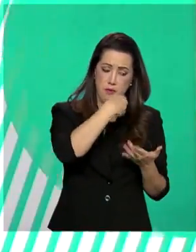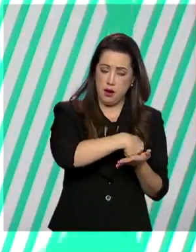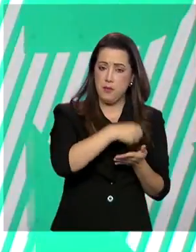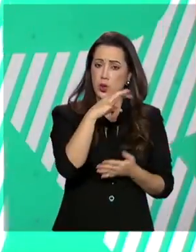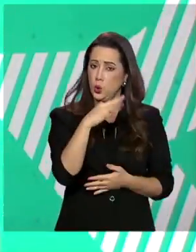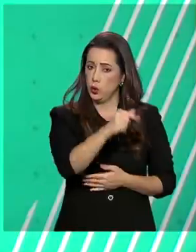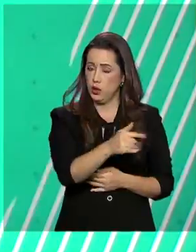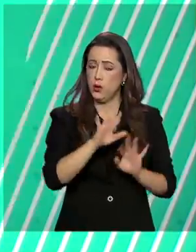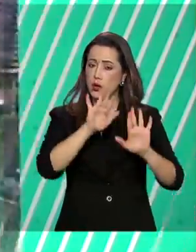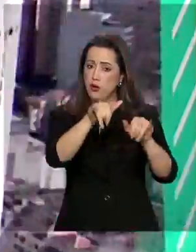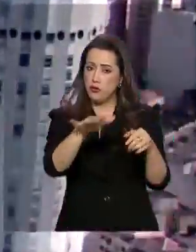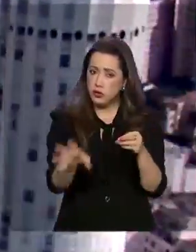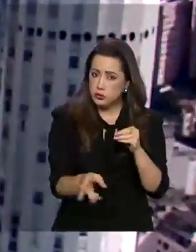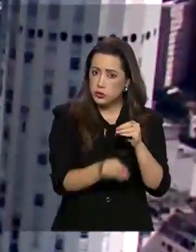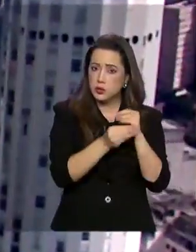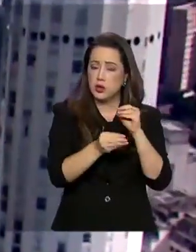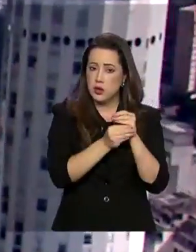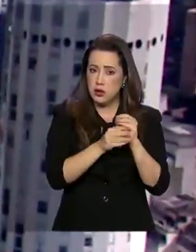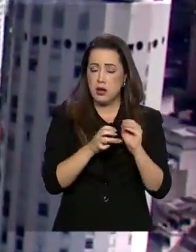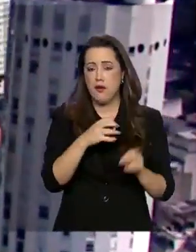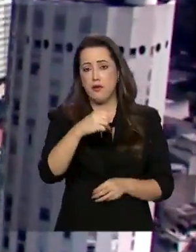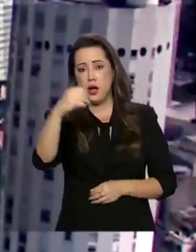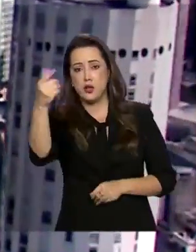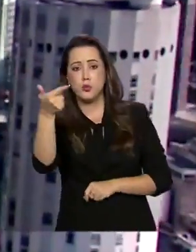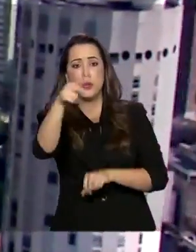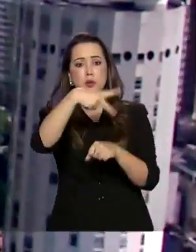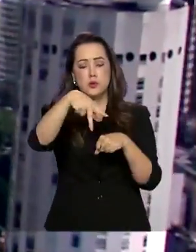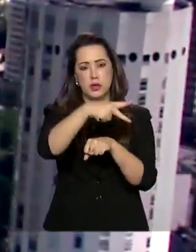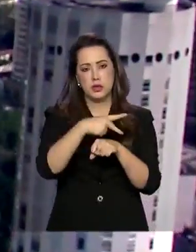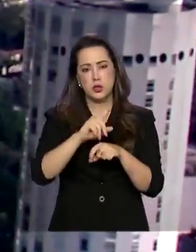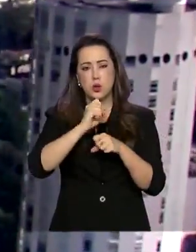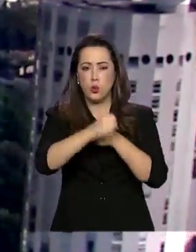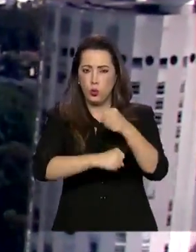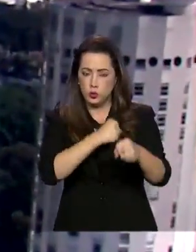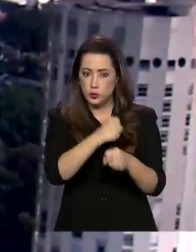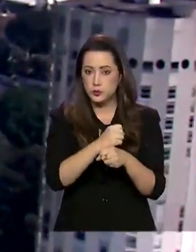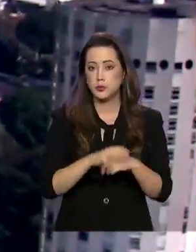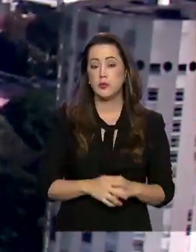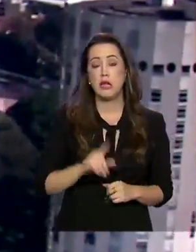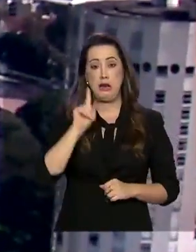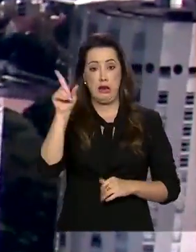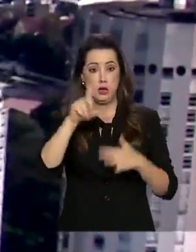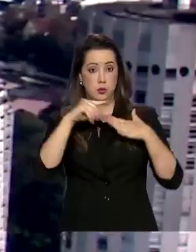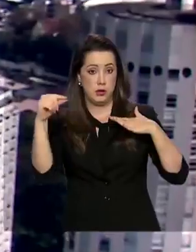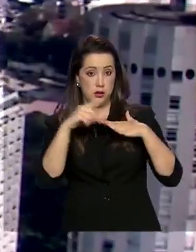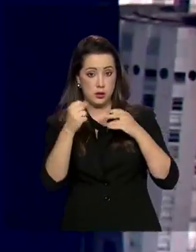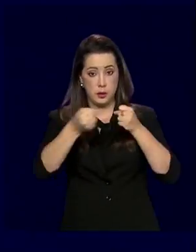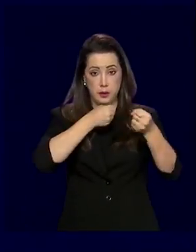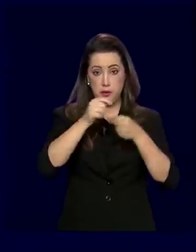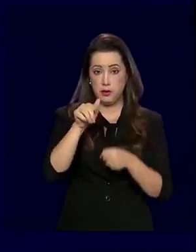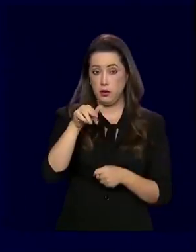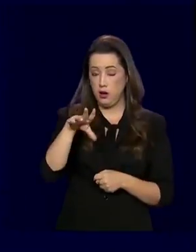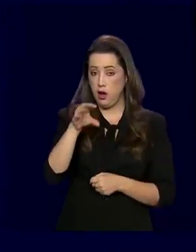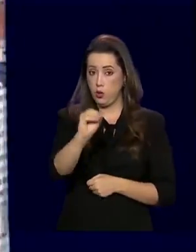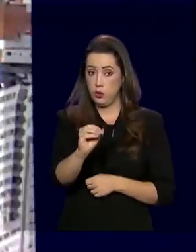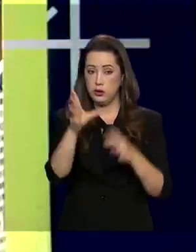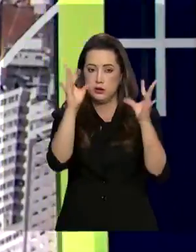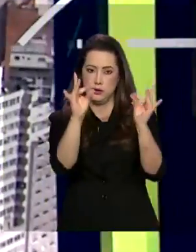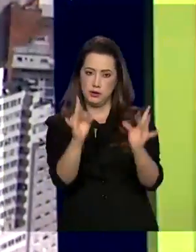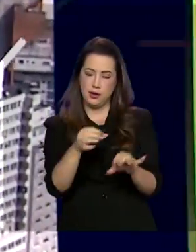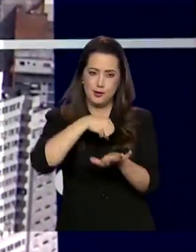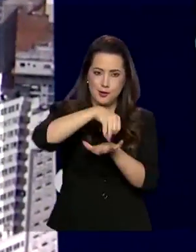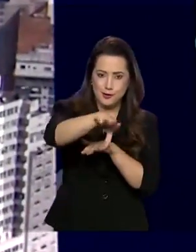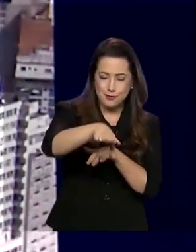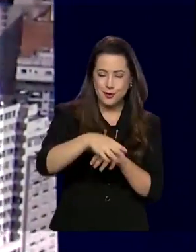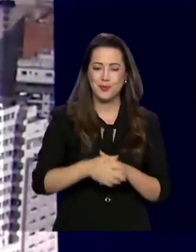do adicional da tarifa de embarque internacional a partir do ano que vem. Do Palácio do Planalto, o repórter Glauco de Queiroz tem